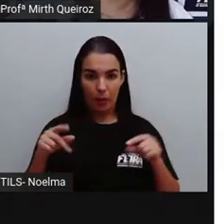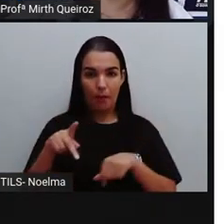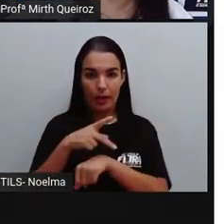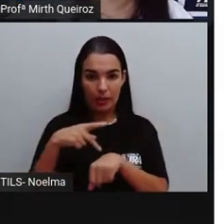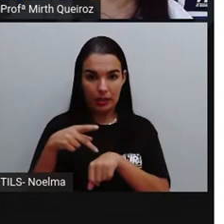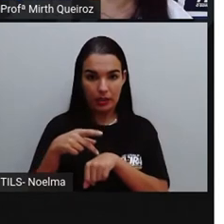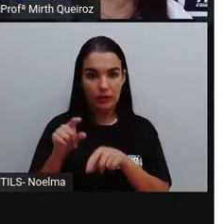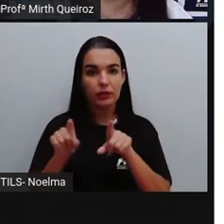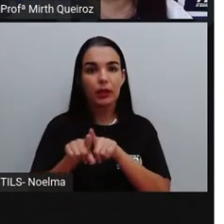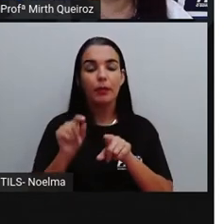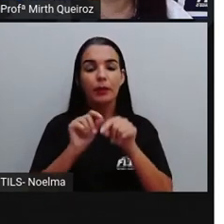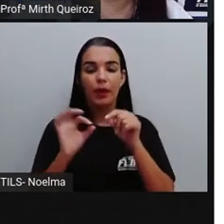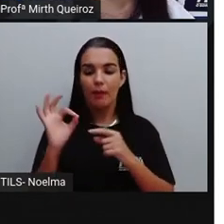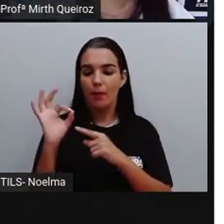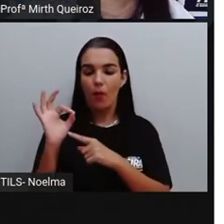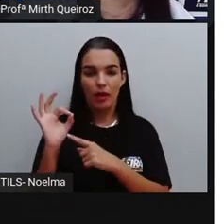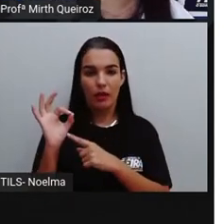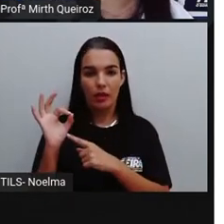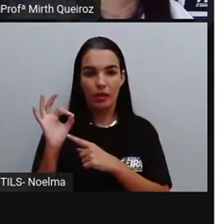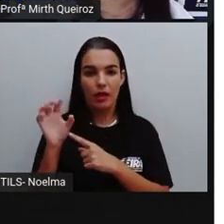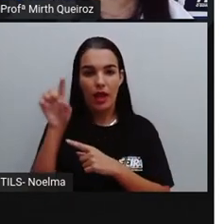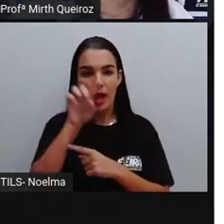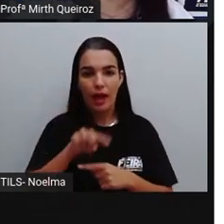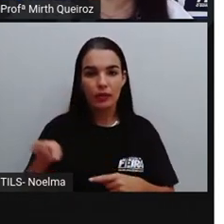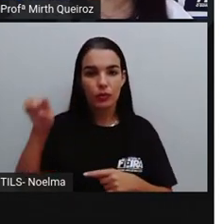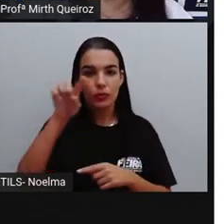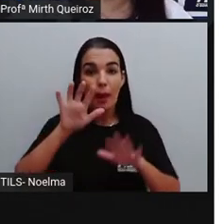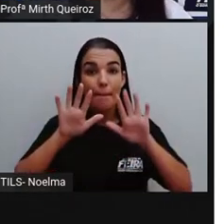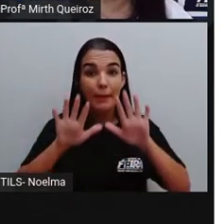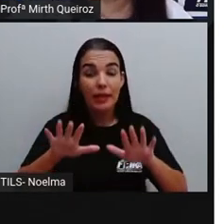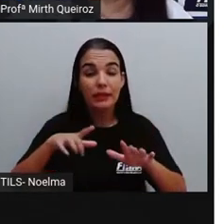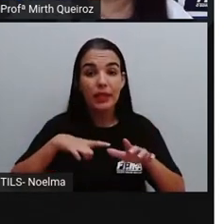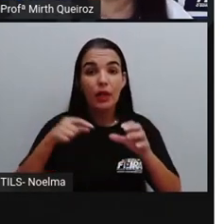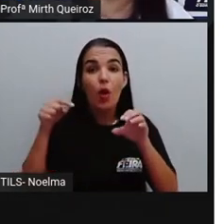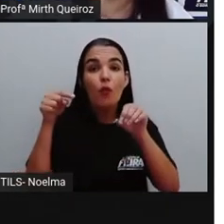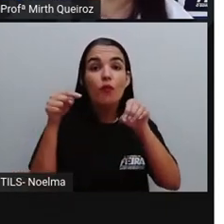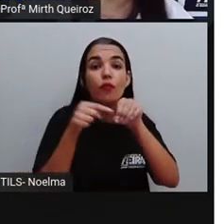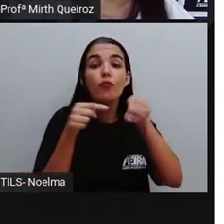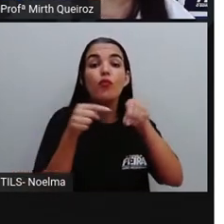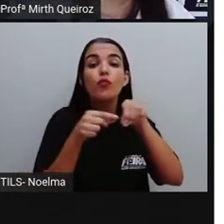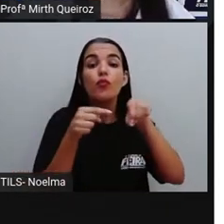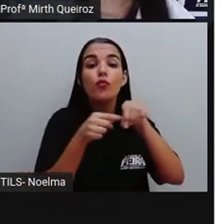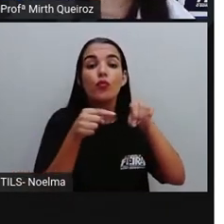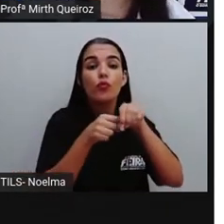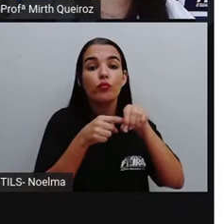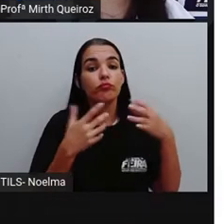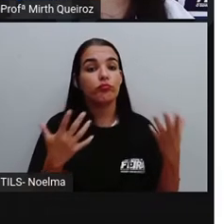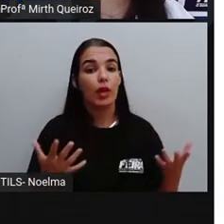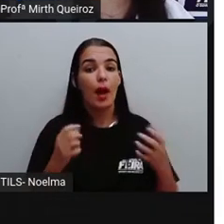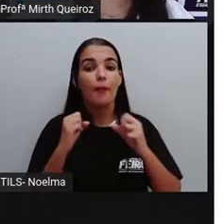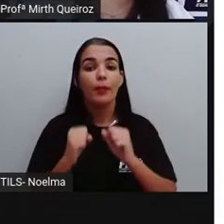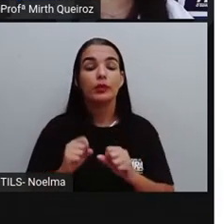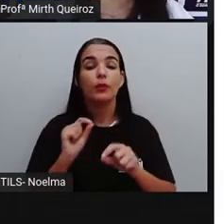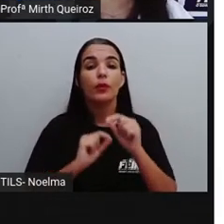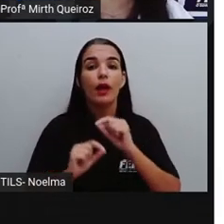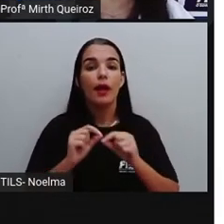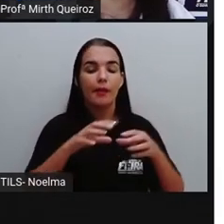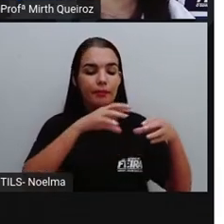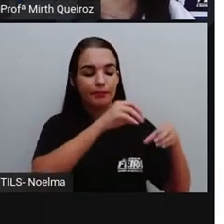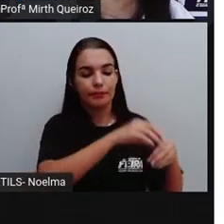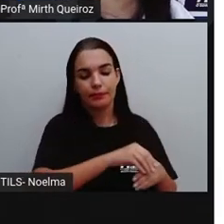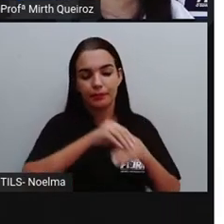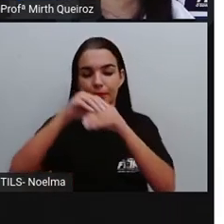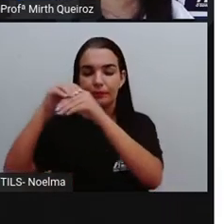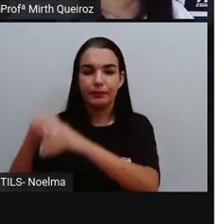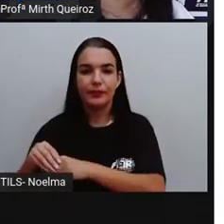moedas, elas são redondas, mas algumas com um furo no meio, para poder ser transportada,